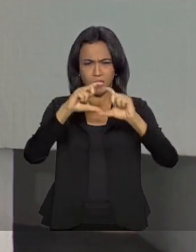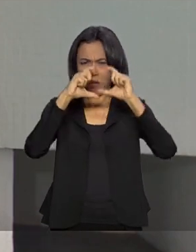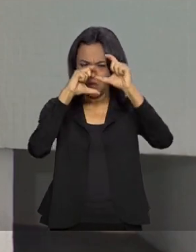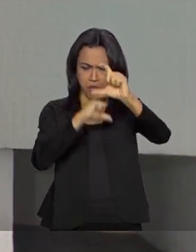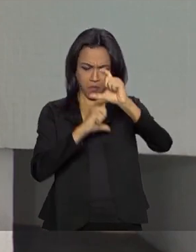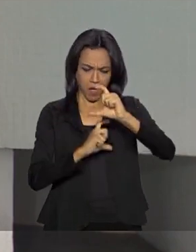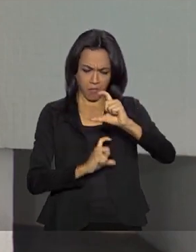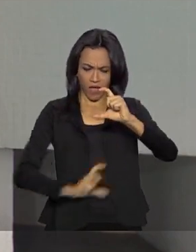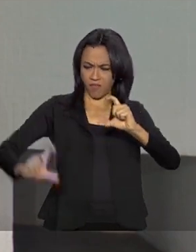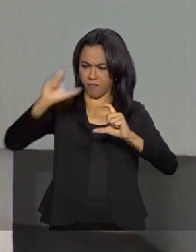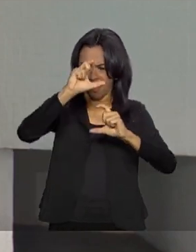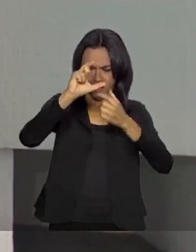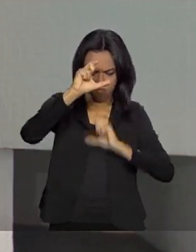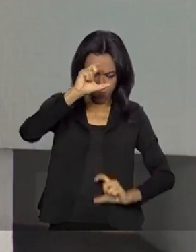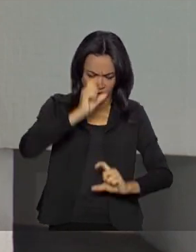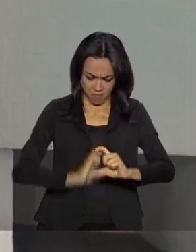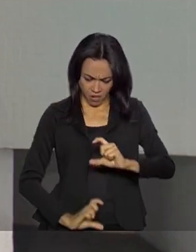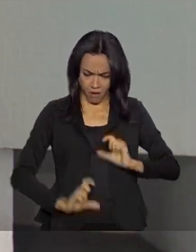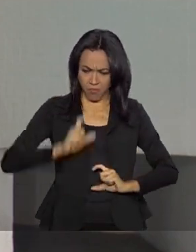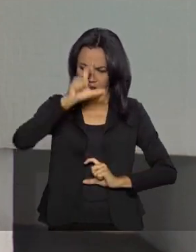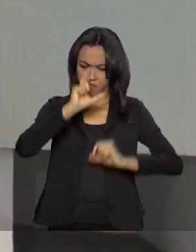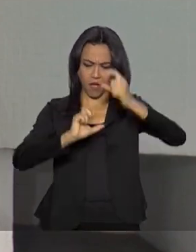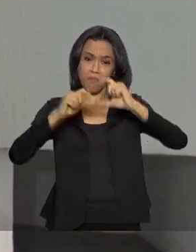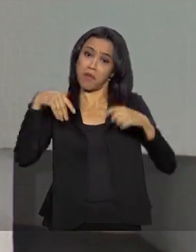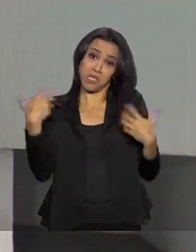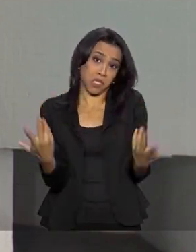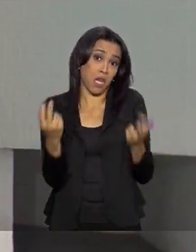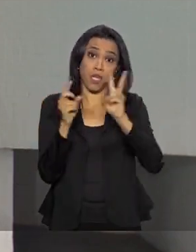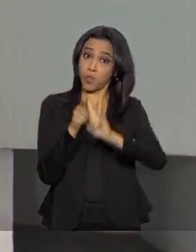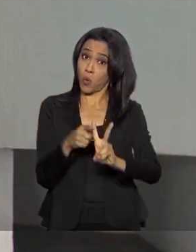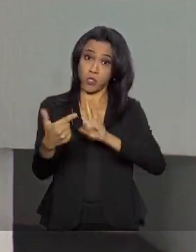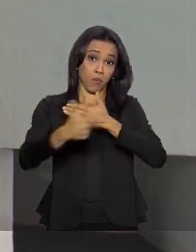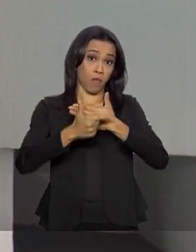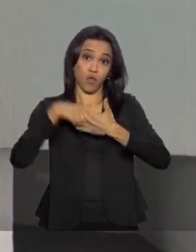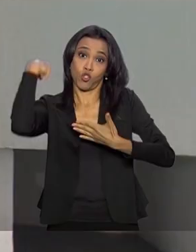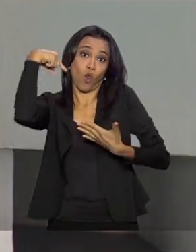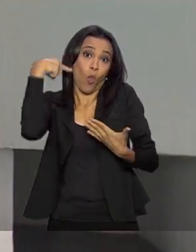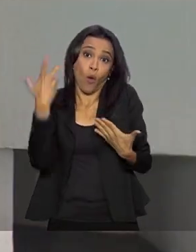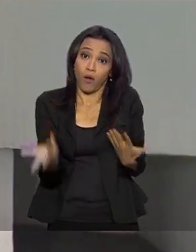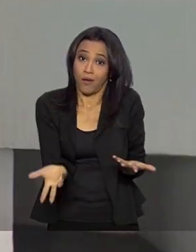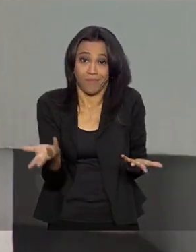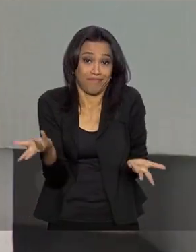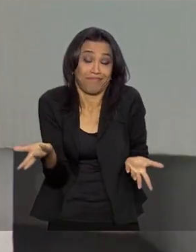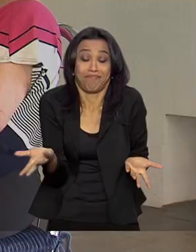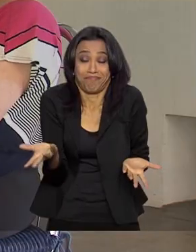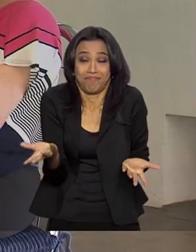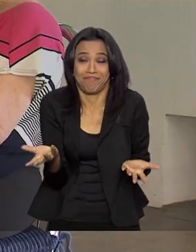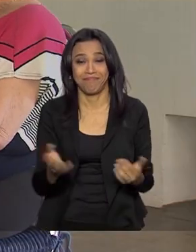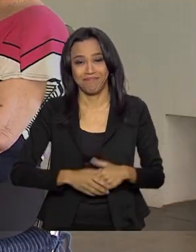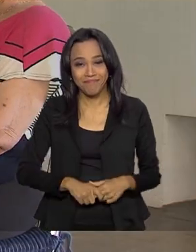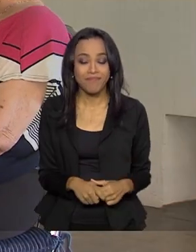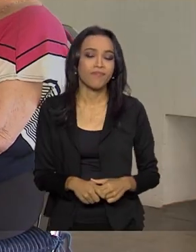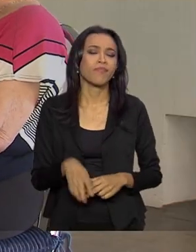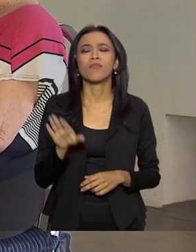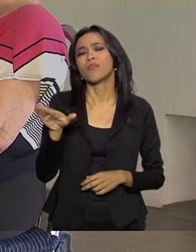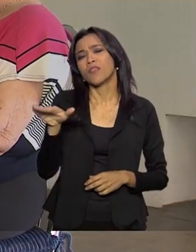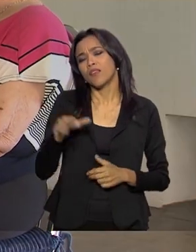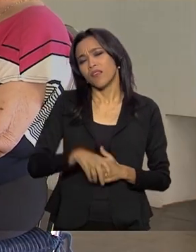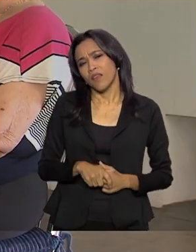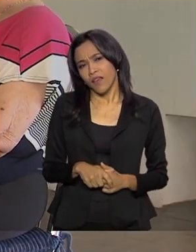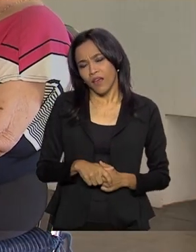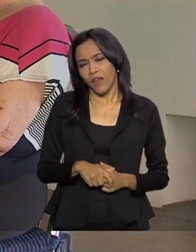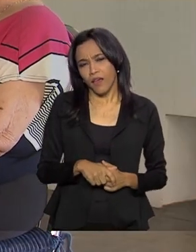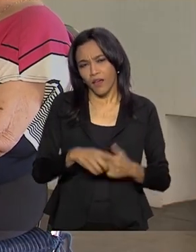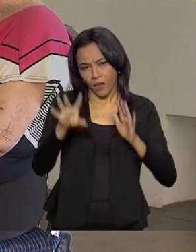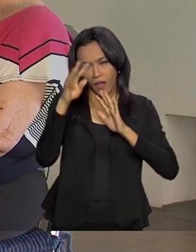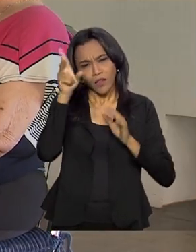frente. Então, jeitinho. Mas como eram loucas, ninguém jogava, a gente ia em frente. Mas ali, aquele